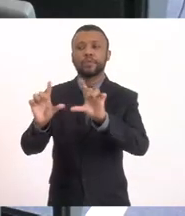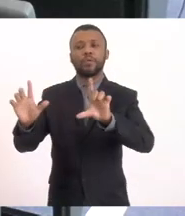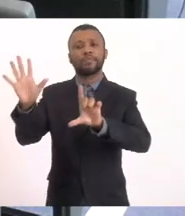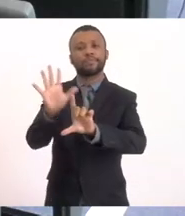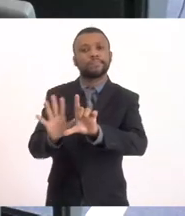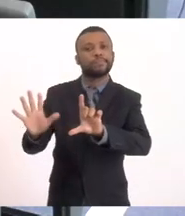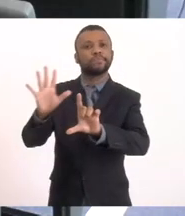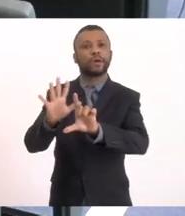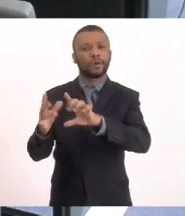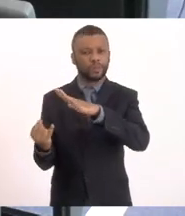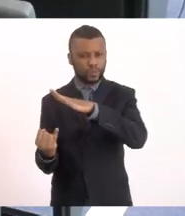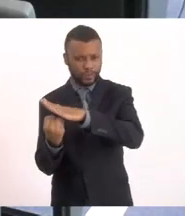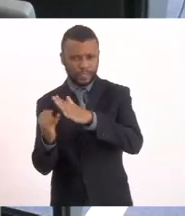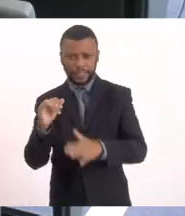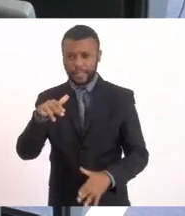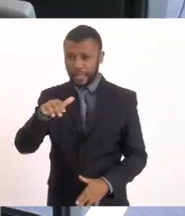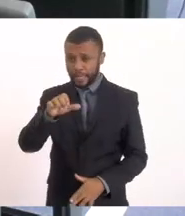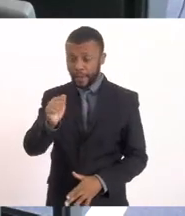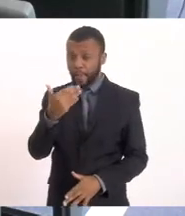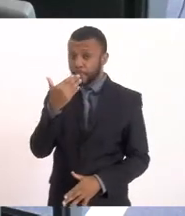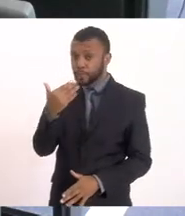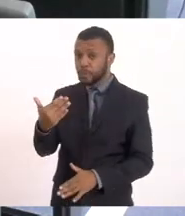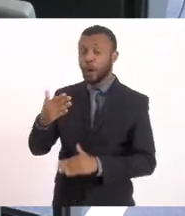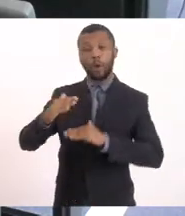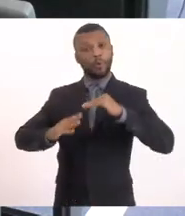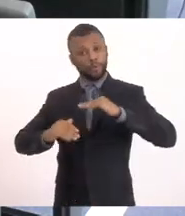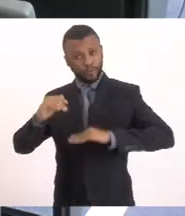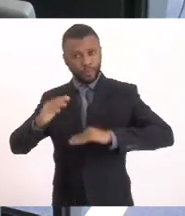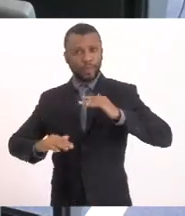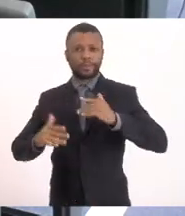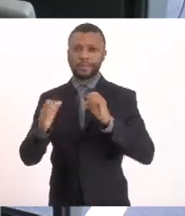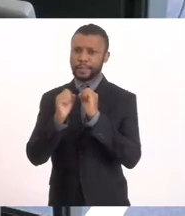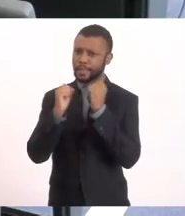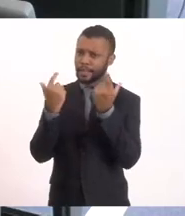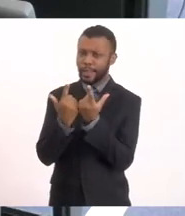Alérgica? Para que vocês também consigam assistir